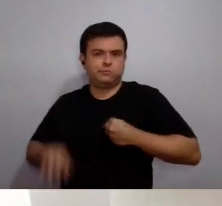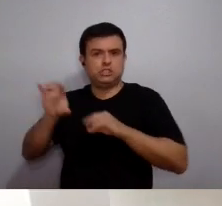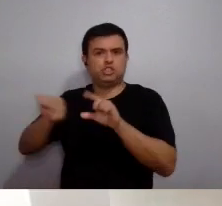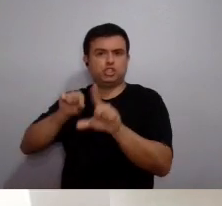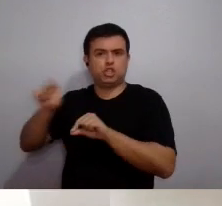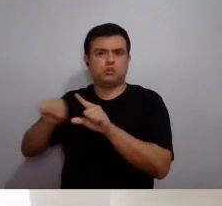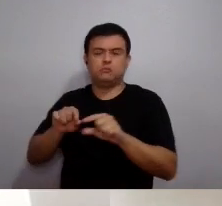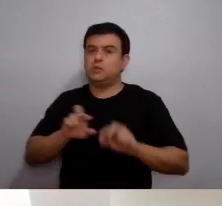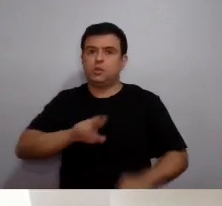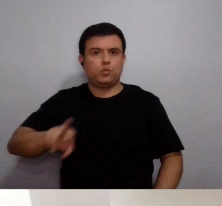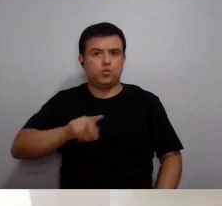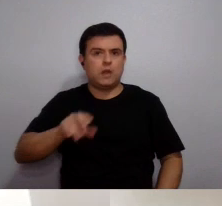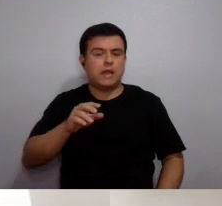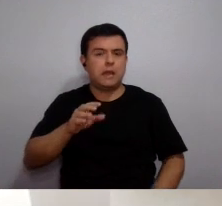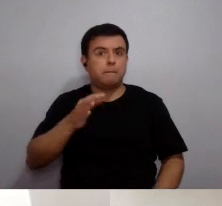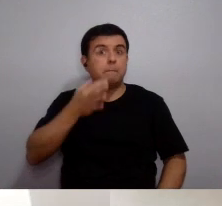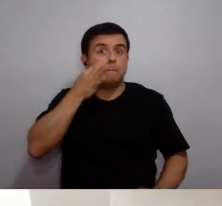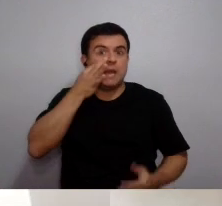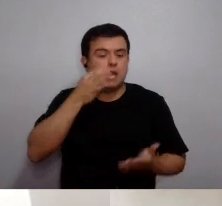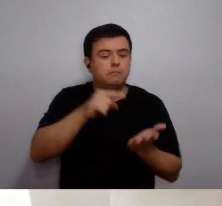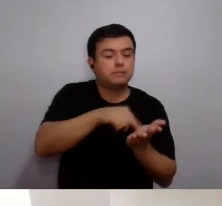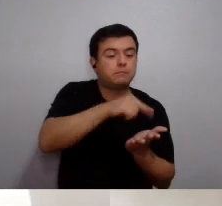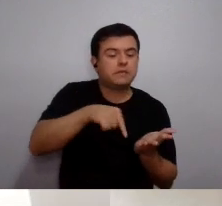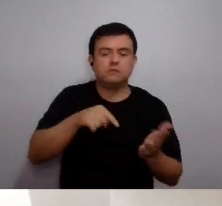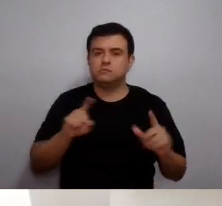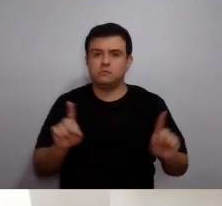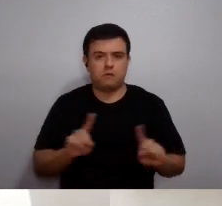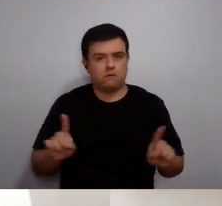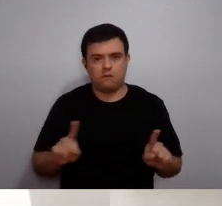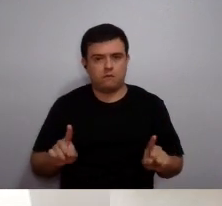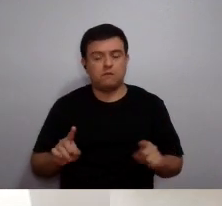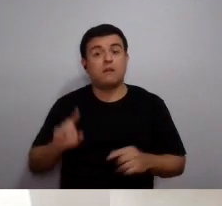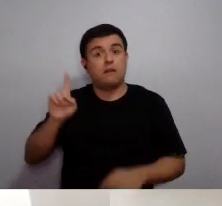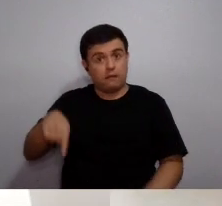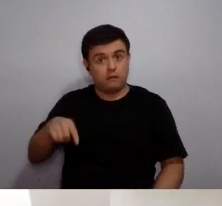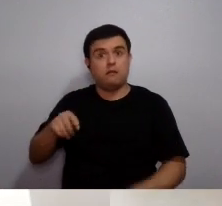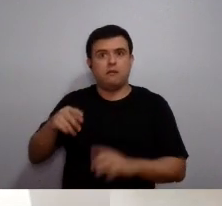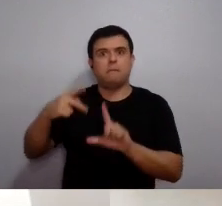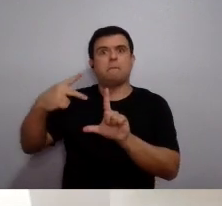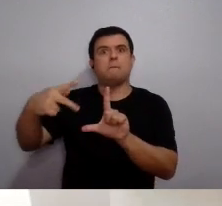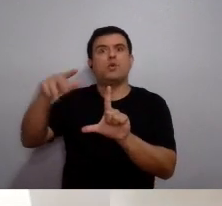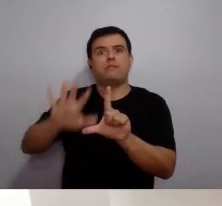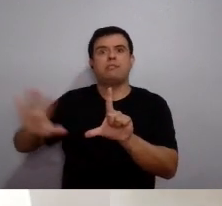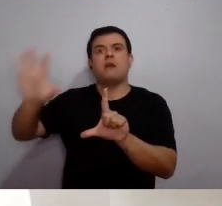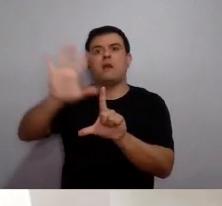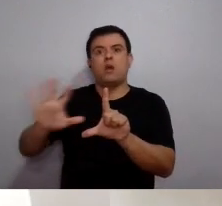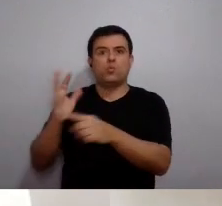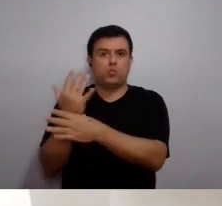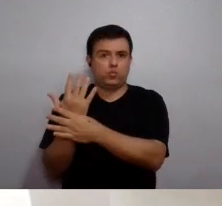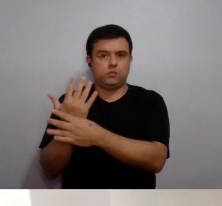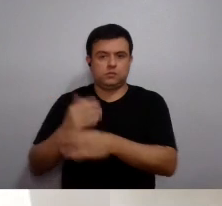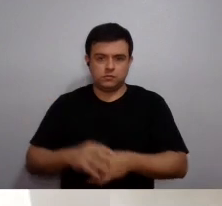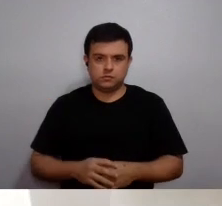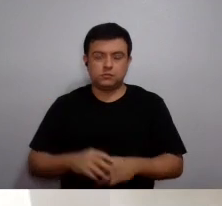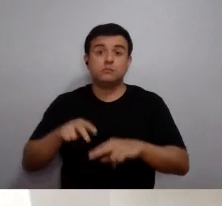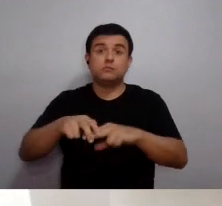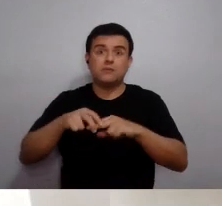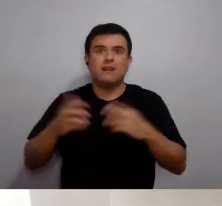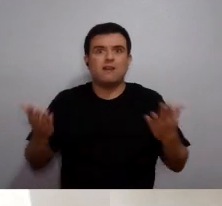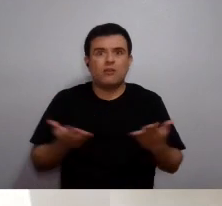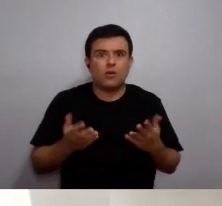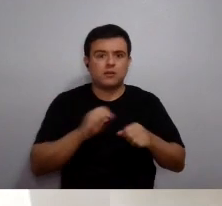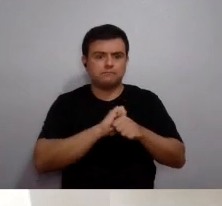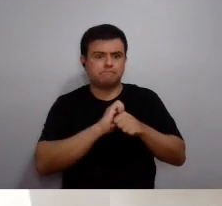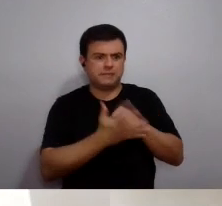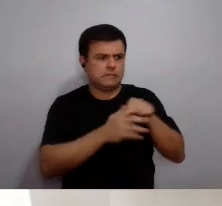uma, não era uma eleição presencial, né? Era feita já através do portal. Quer dizer, nesse